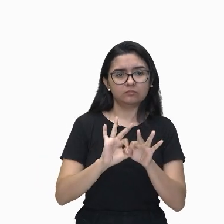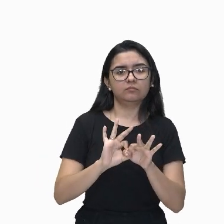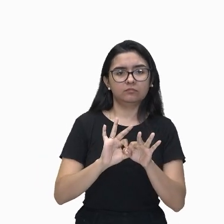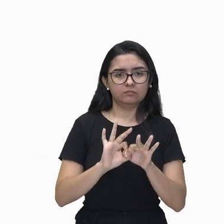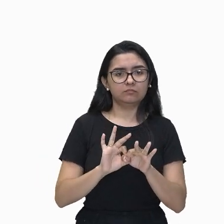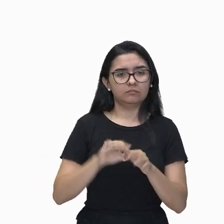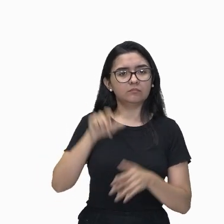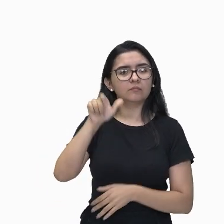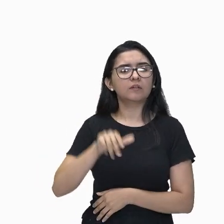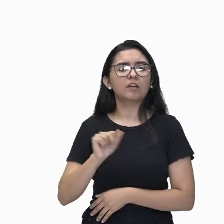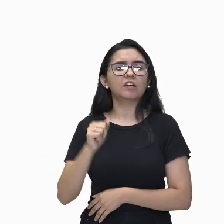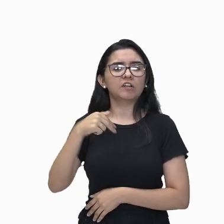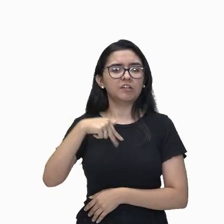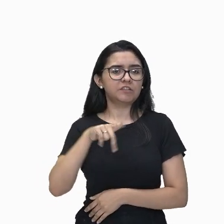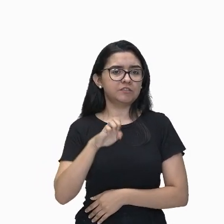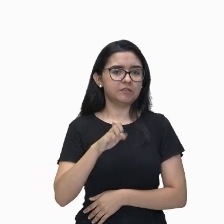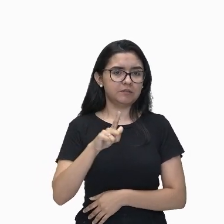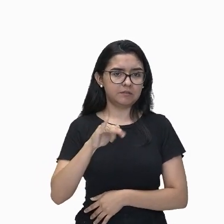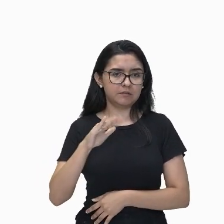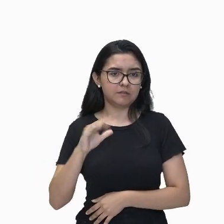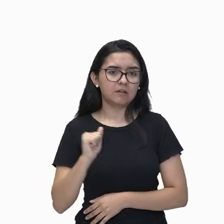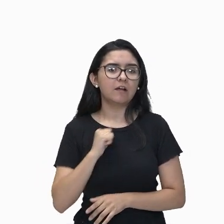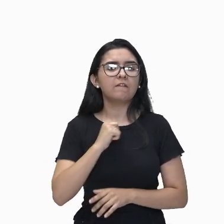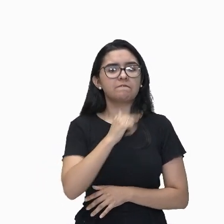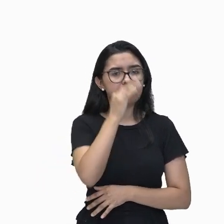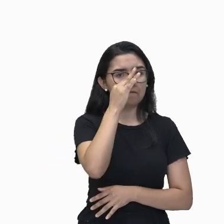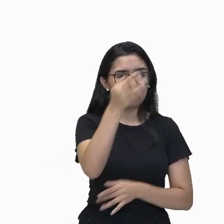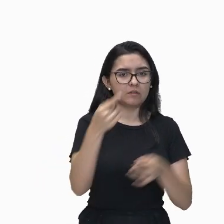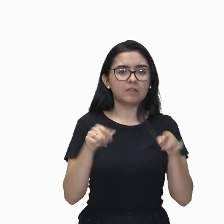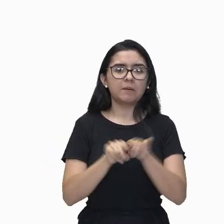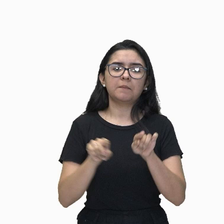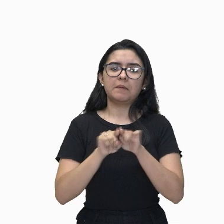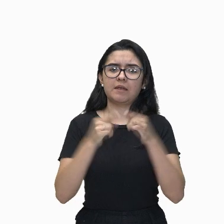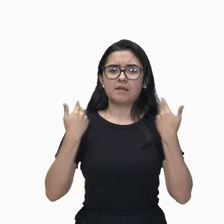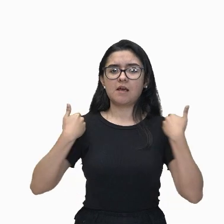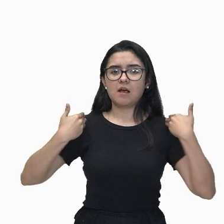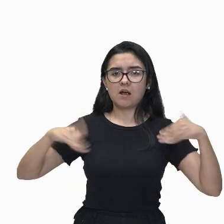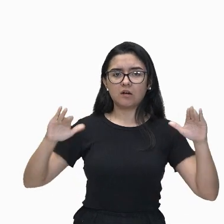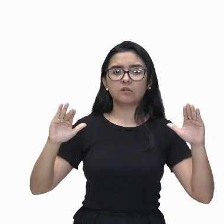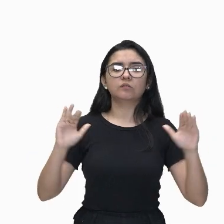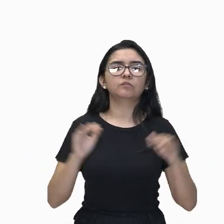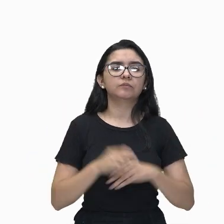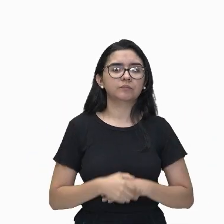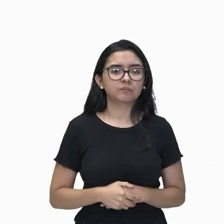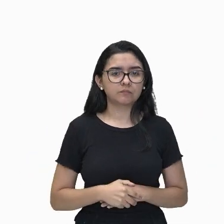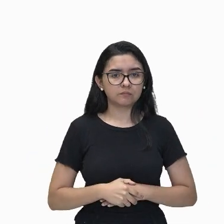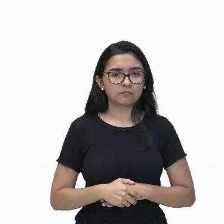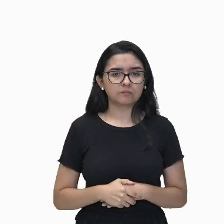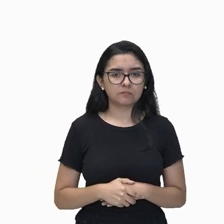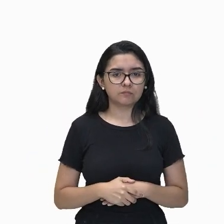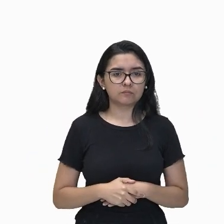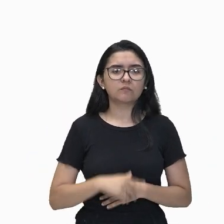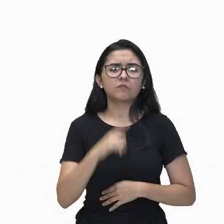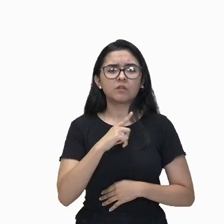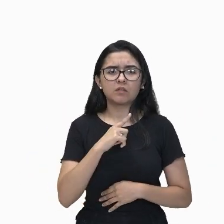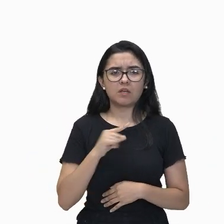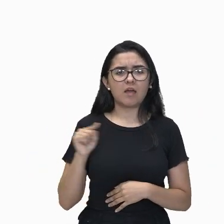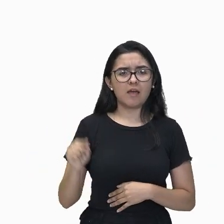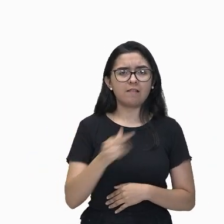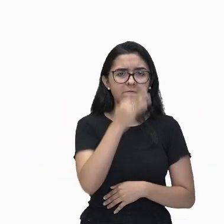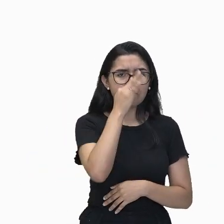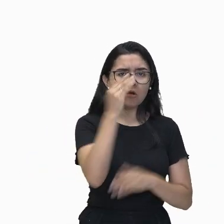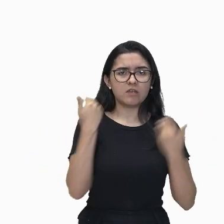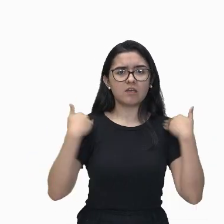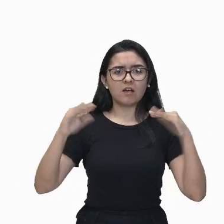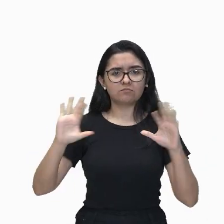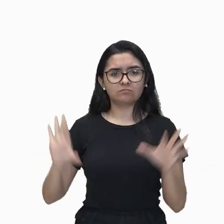angélica flor e anjo florente. Em quem, senão em vós, se uniformara?